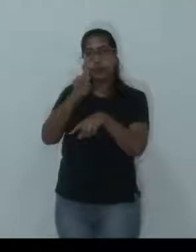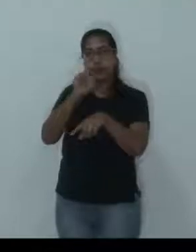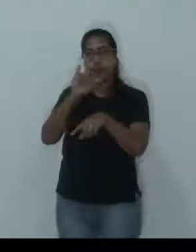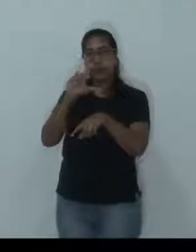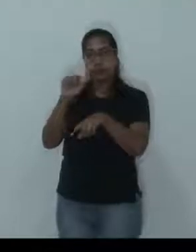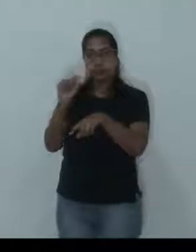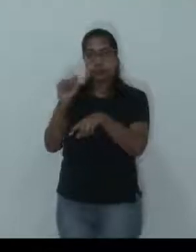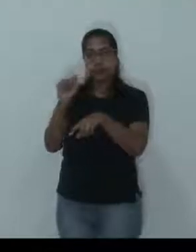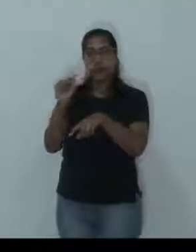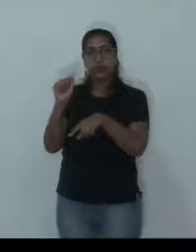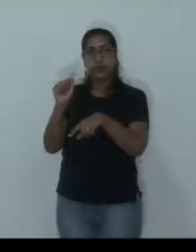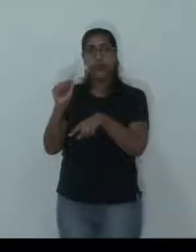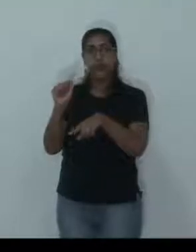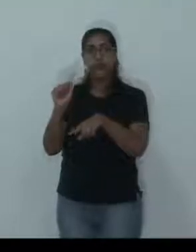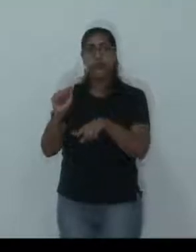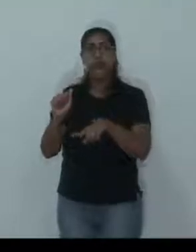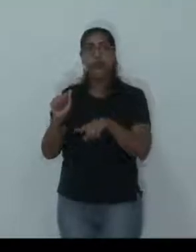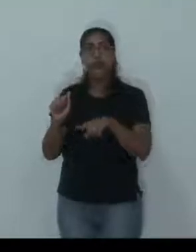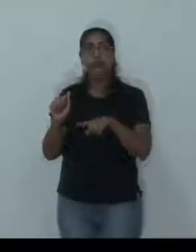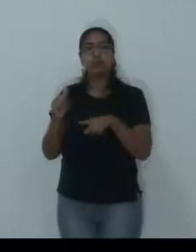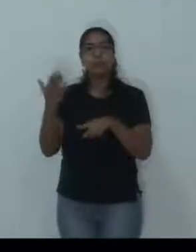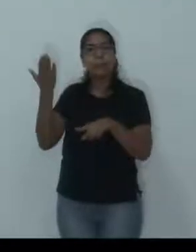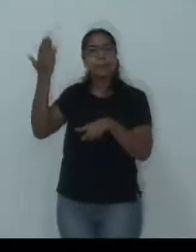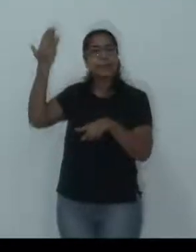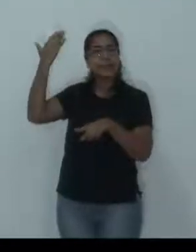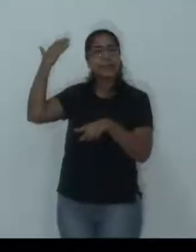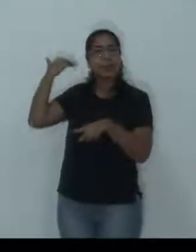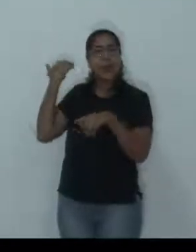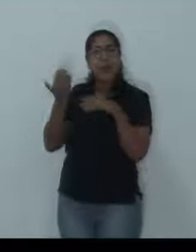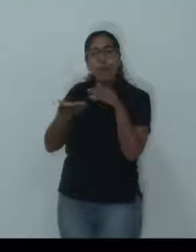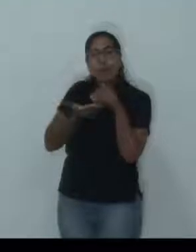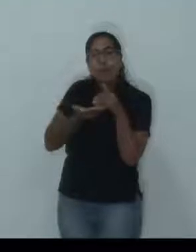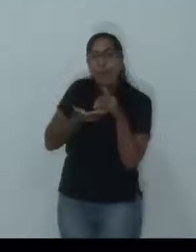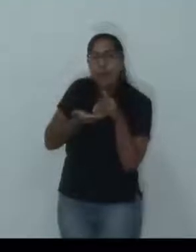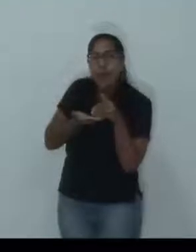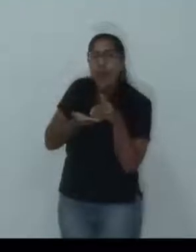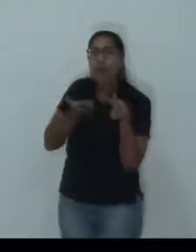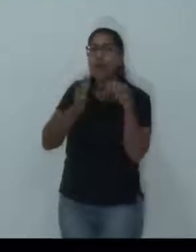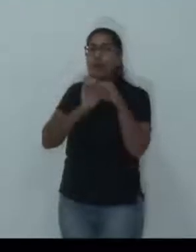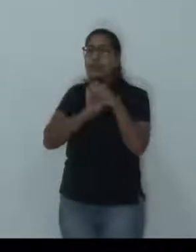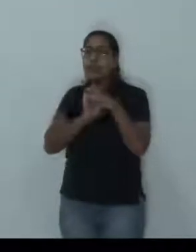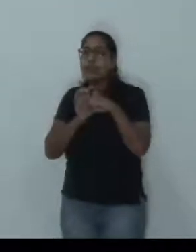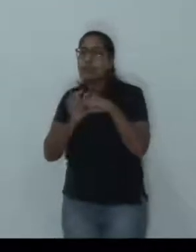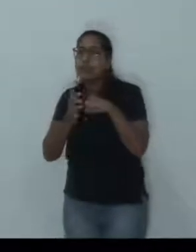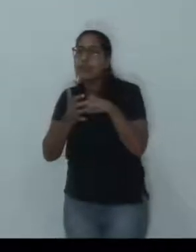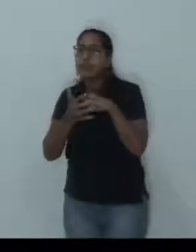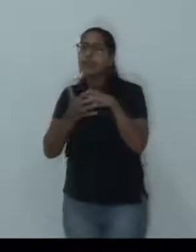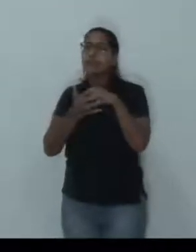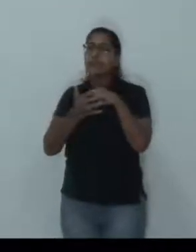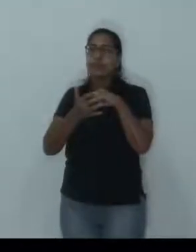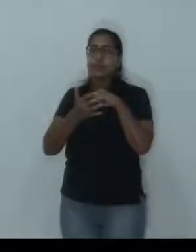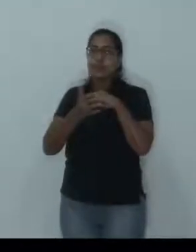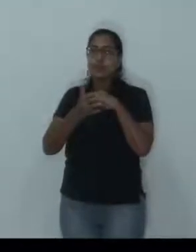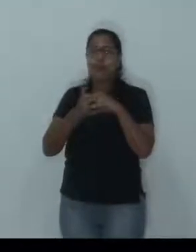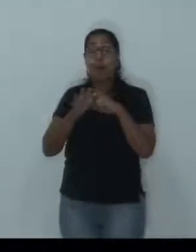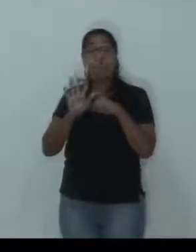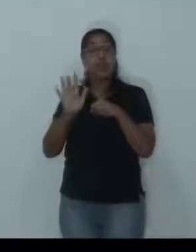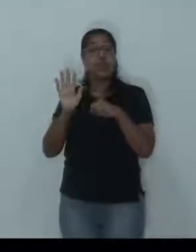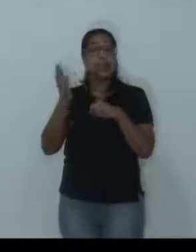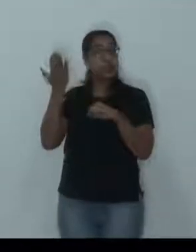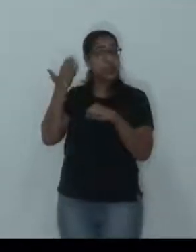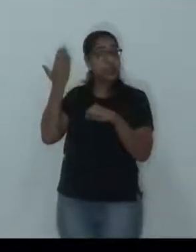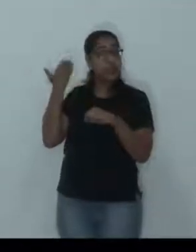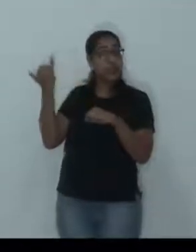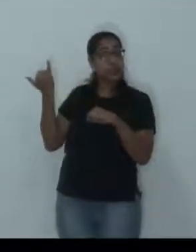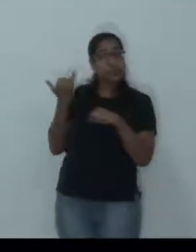para falar um pouco... Estava bem no início ainda, mas nós tínhamos algumas informações de crescimento desse